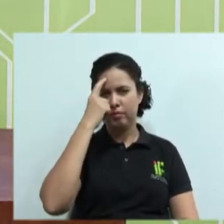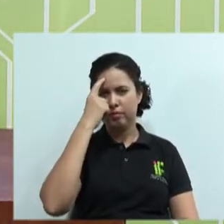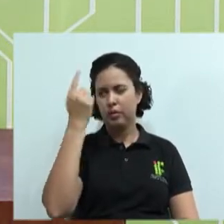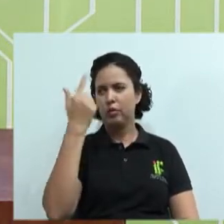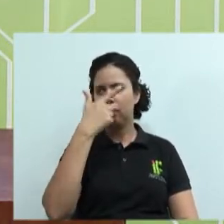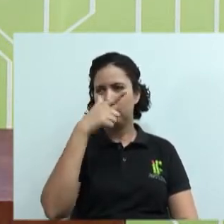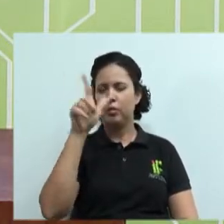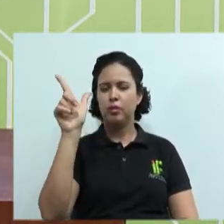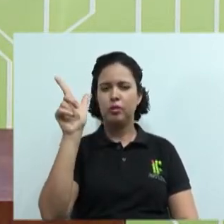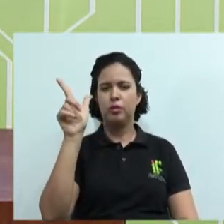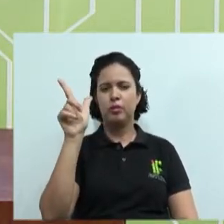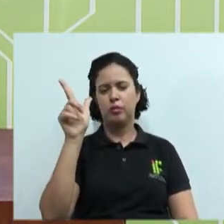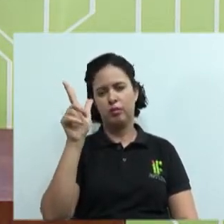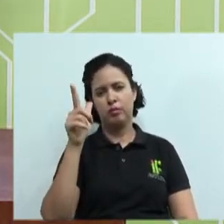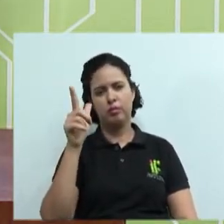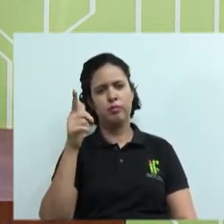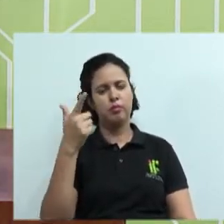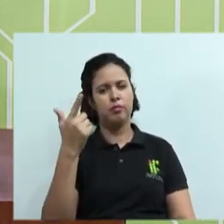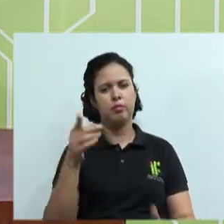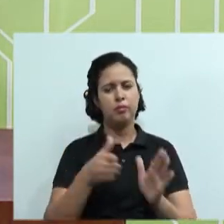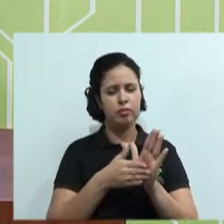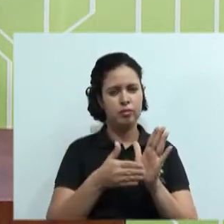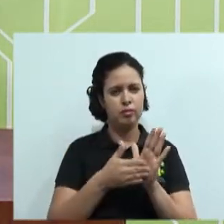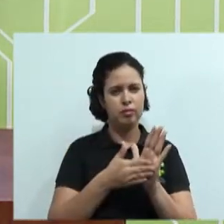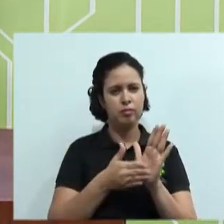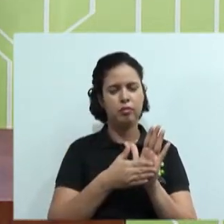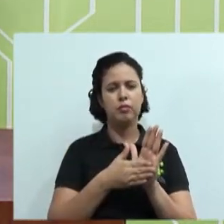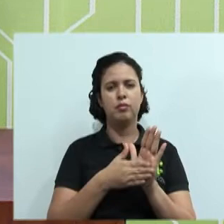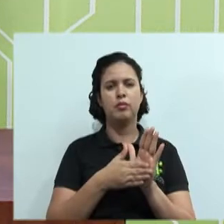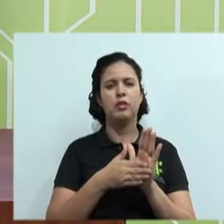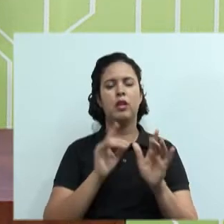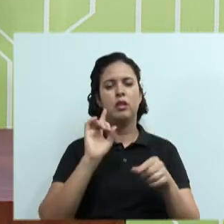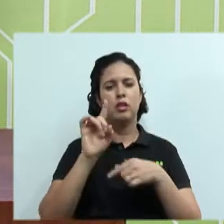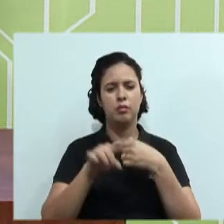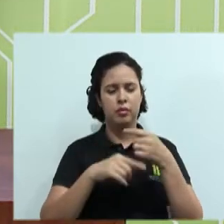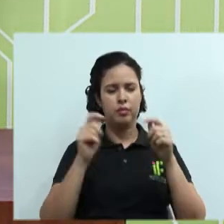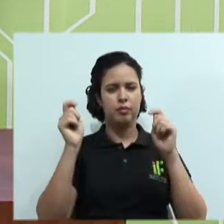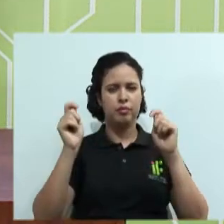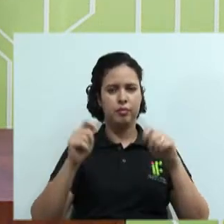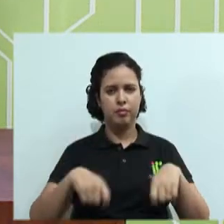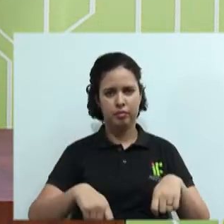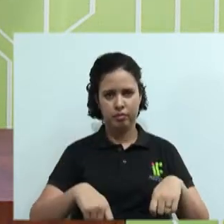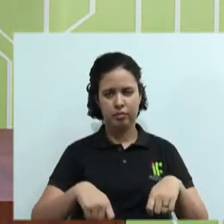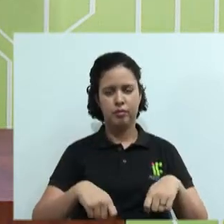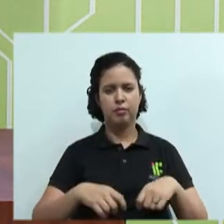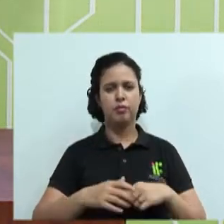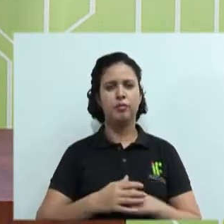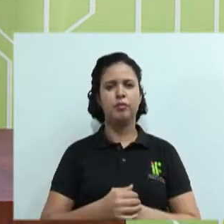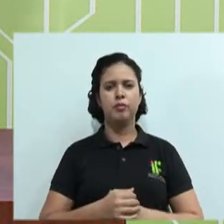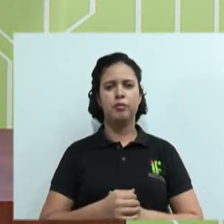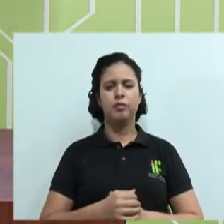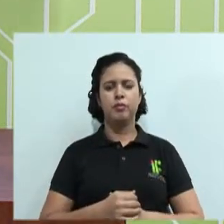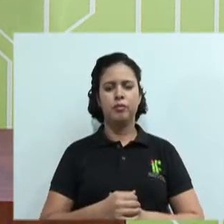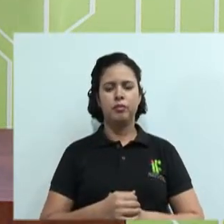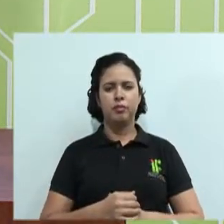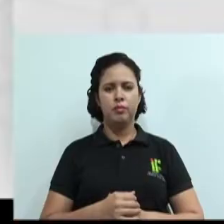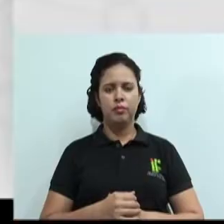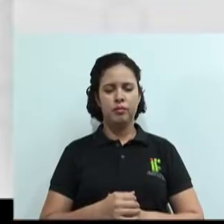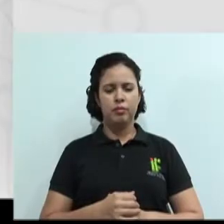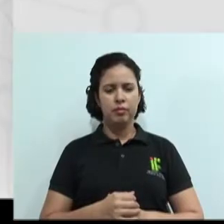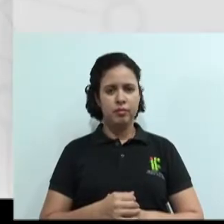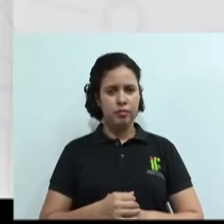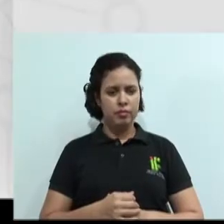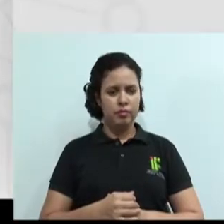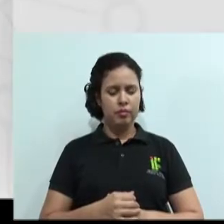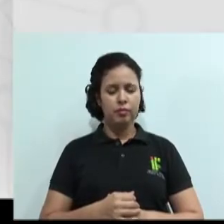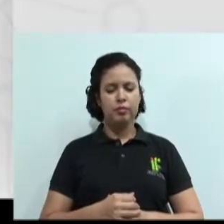uma alternativa de proposta para o seu cliente, e aí sim, ambas as necessidades serem sanadas. Ok? Então, vamos continuar aqui no